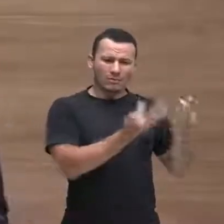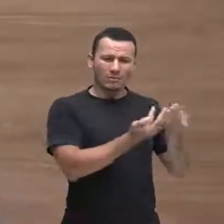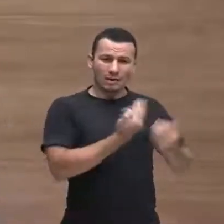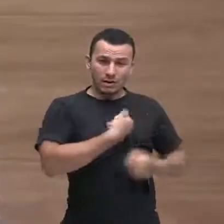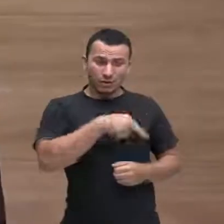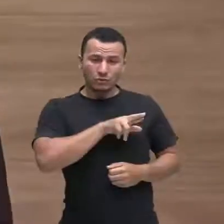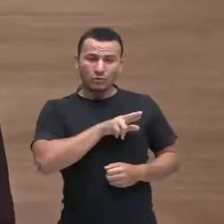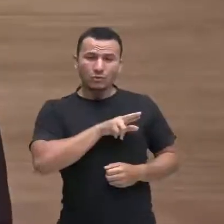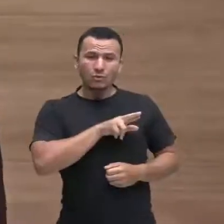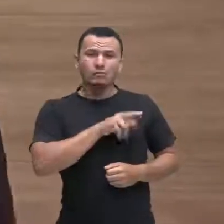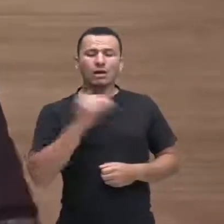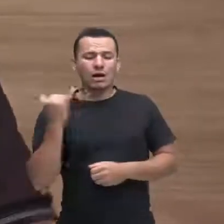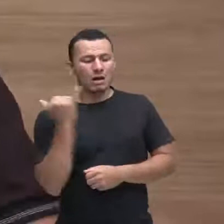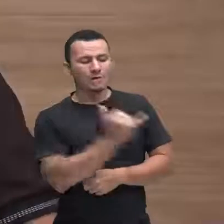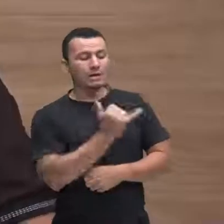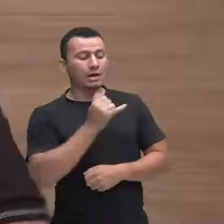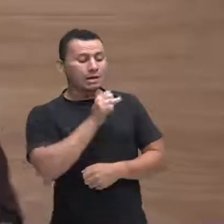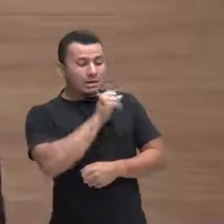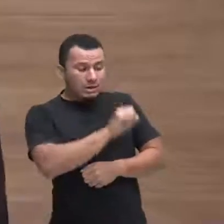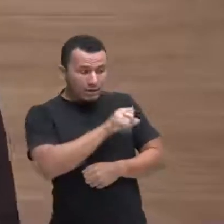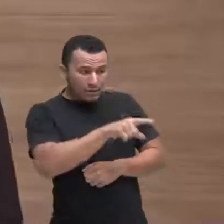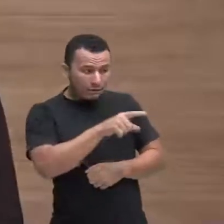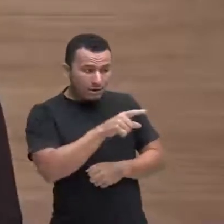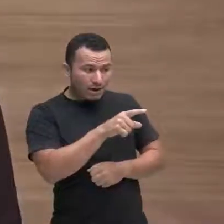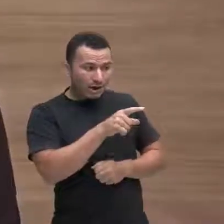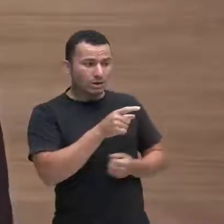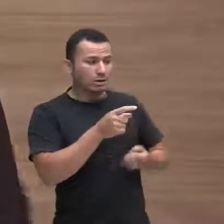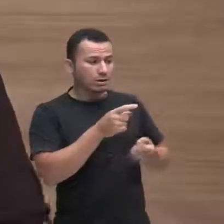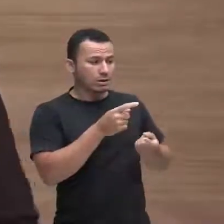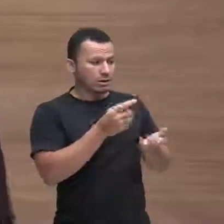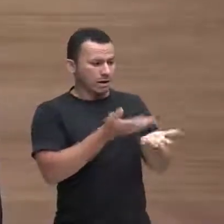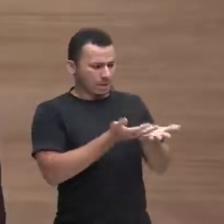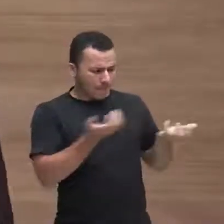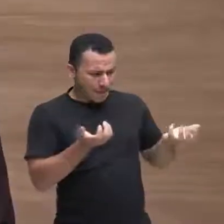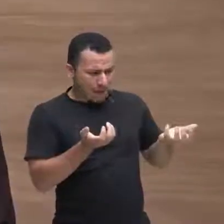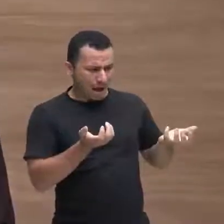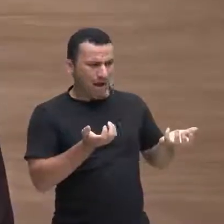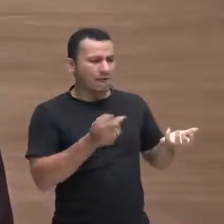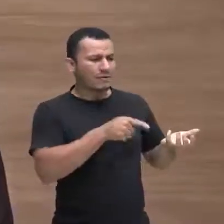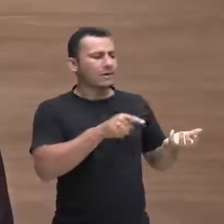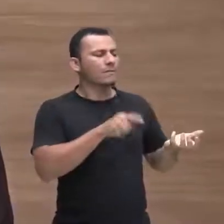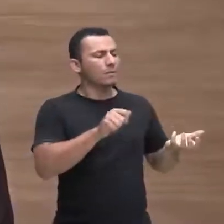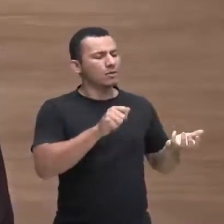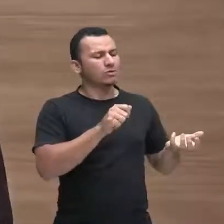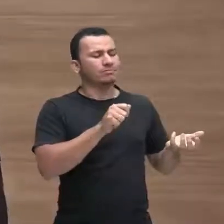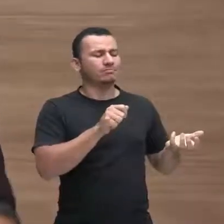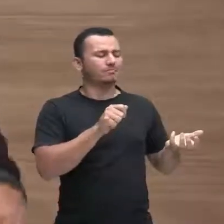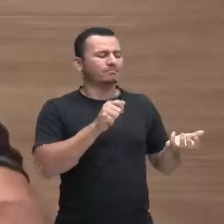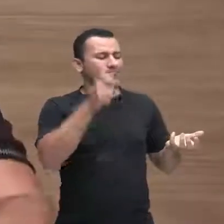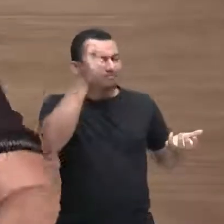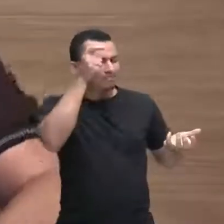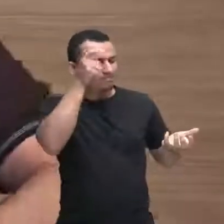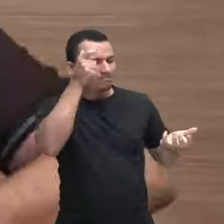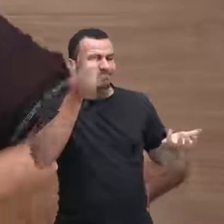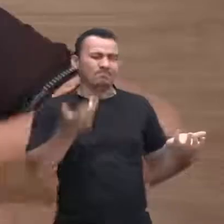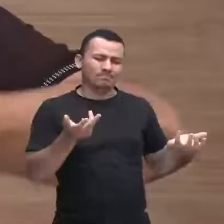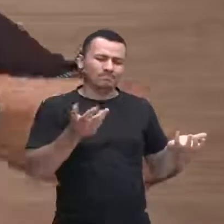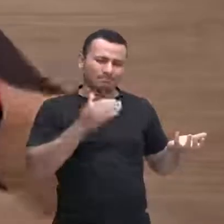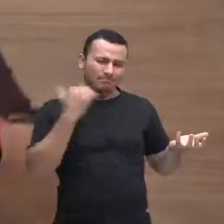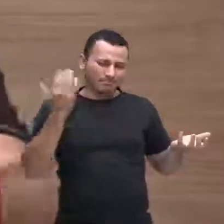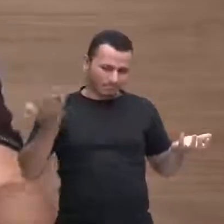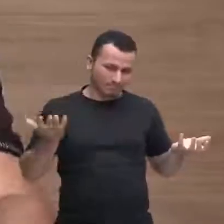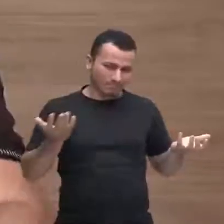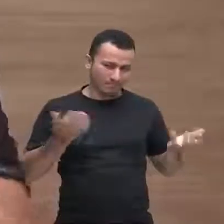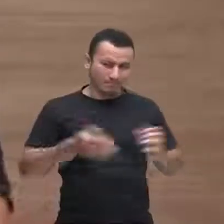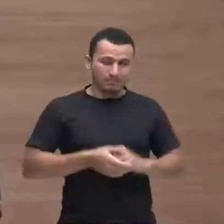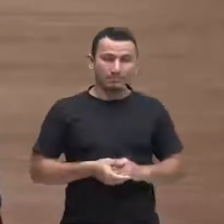dizia para esses pais que se eles não continuassem casados, eles iriam para o inferno. Quando a religião poderia